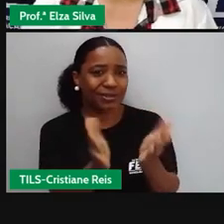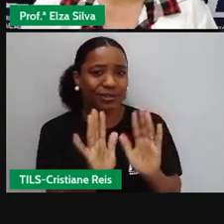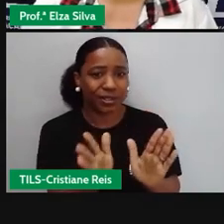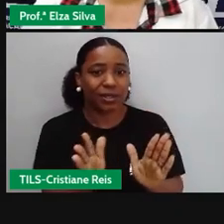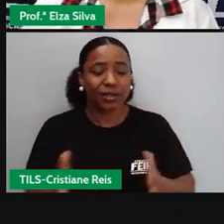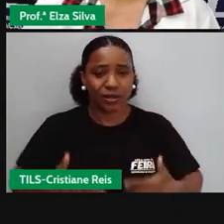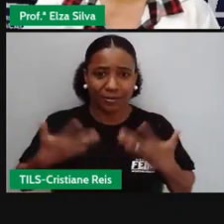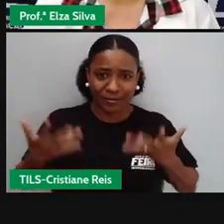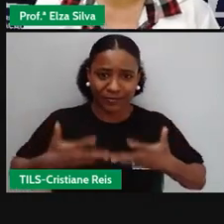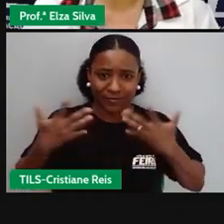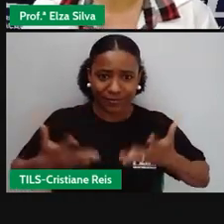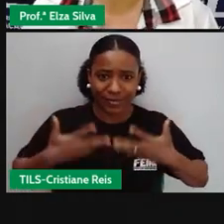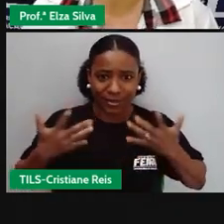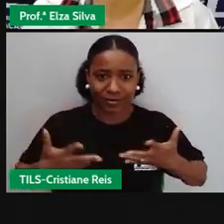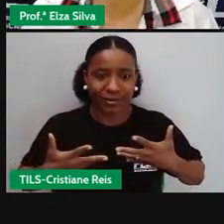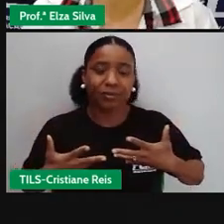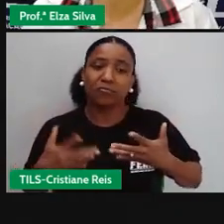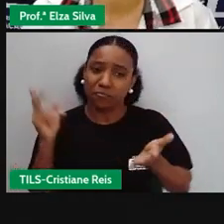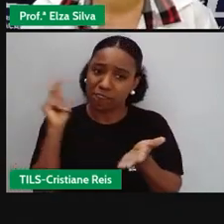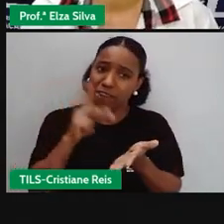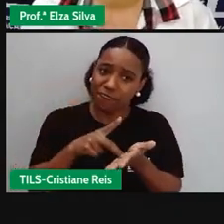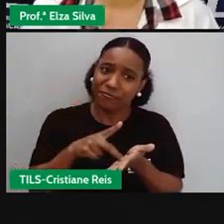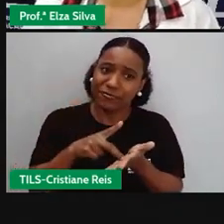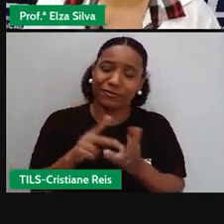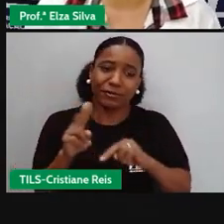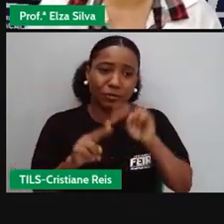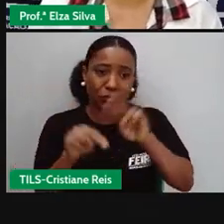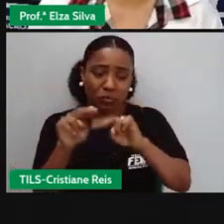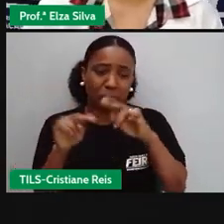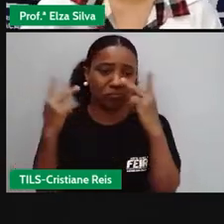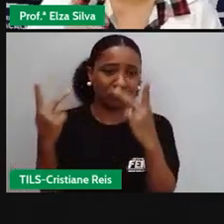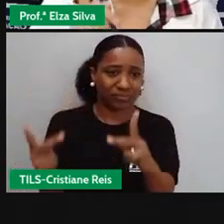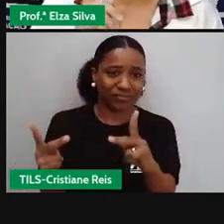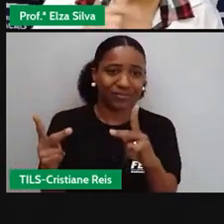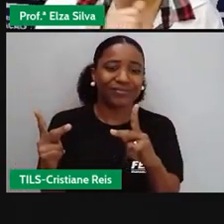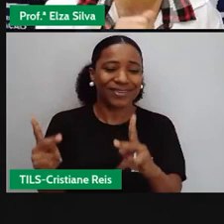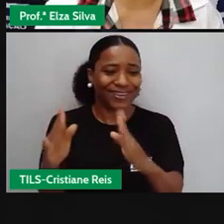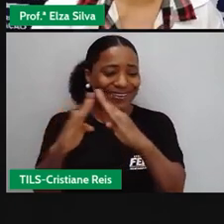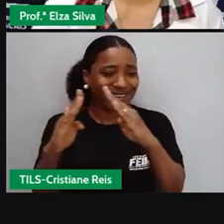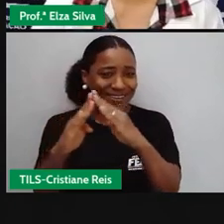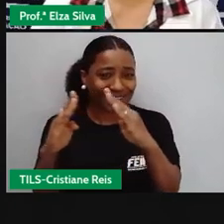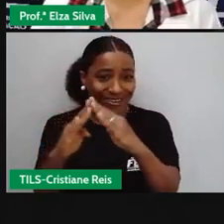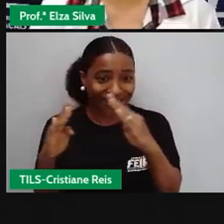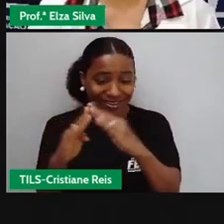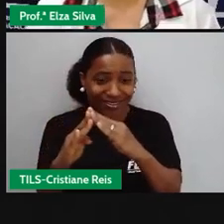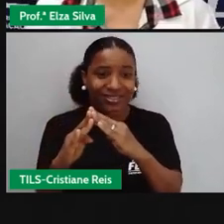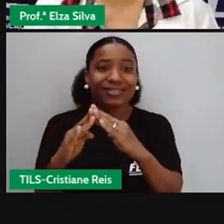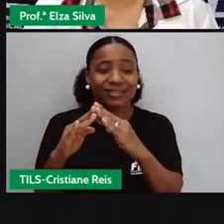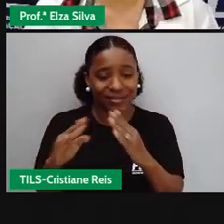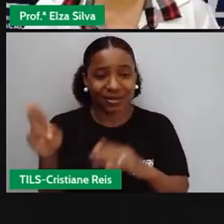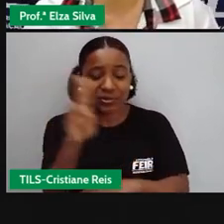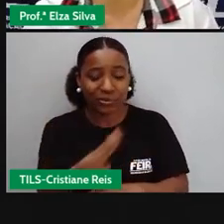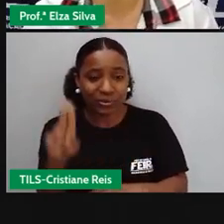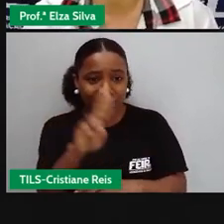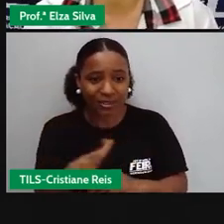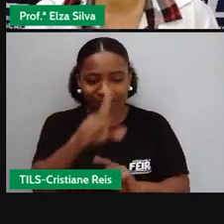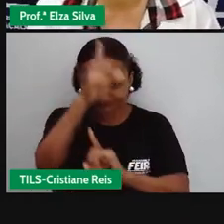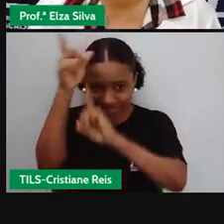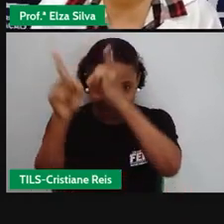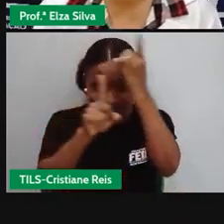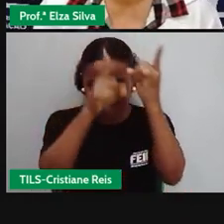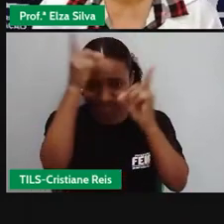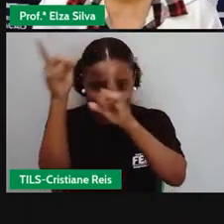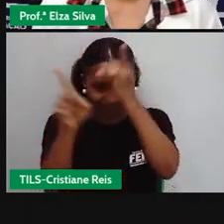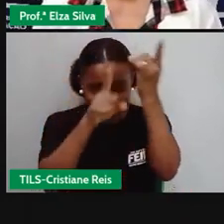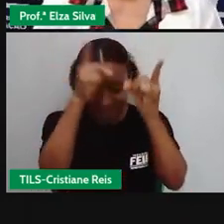ser divertido, para quem gosta de verdade. O São João vai ser em casa, usando a criatividade.